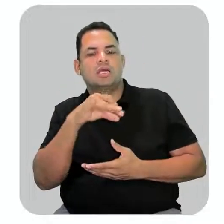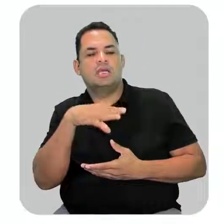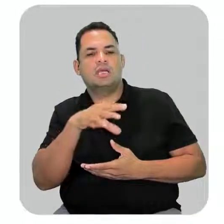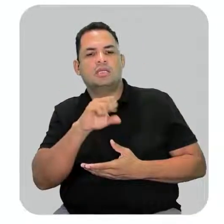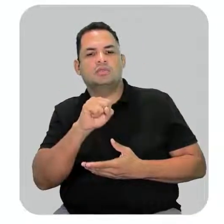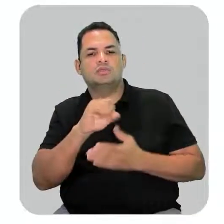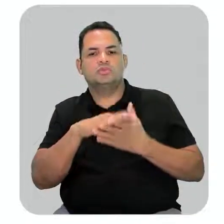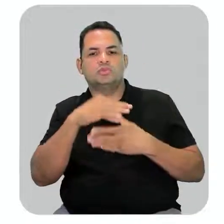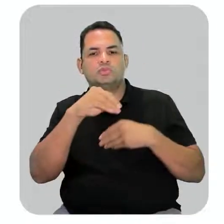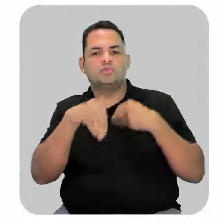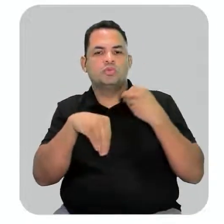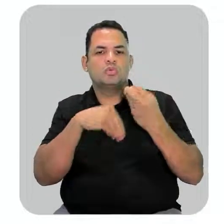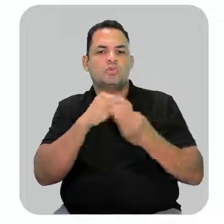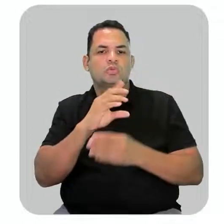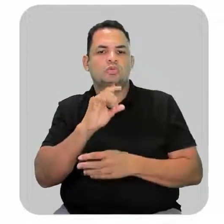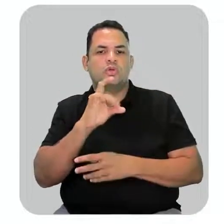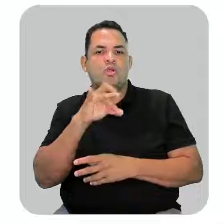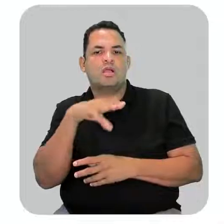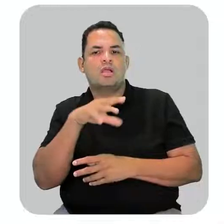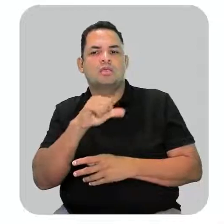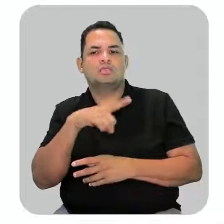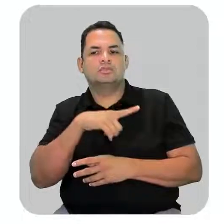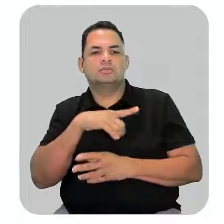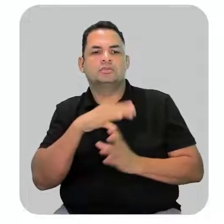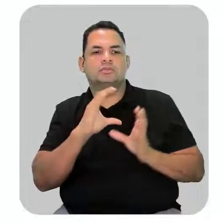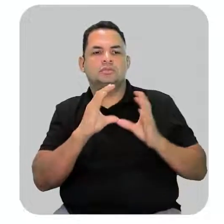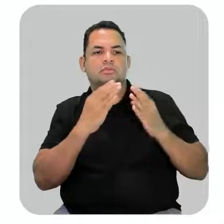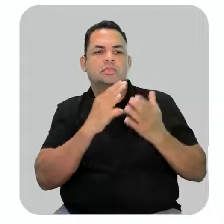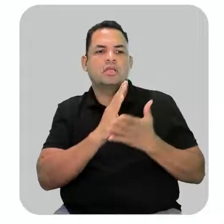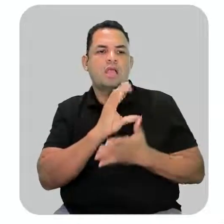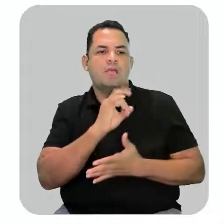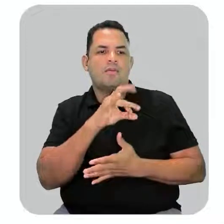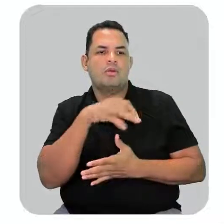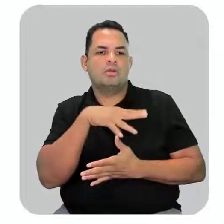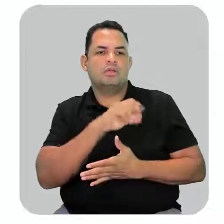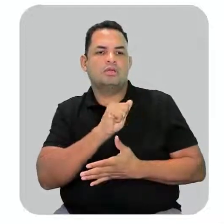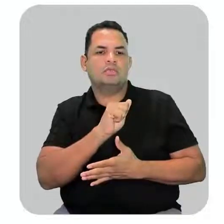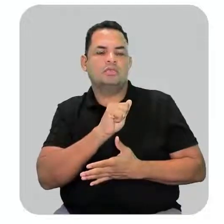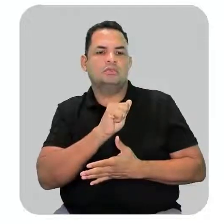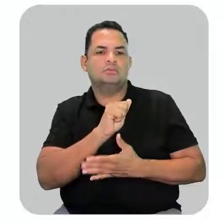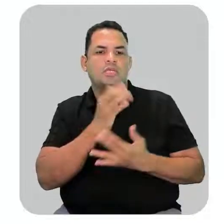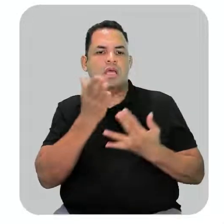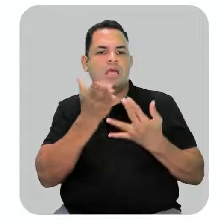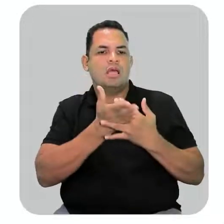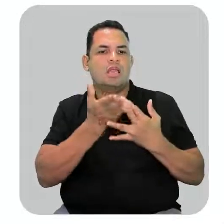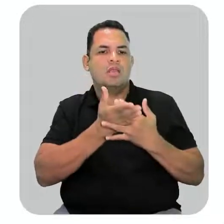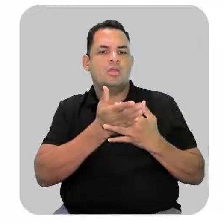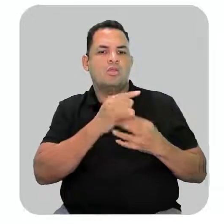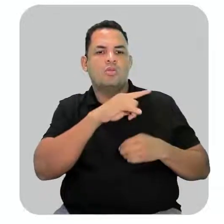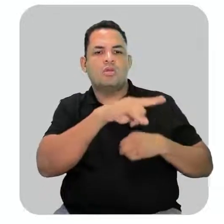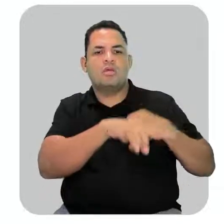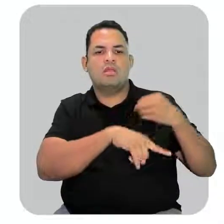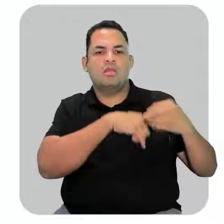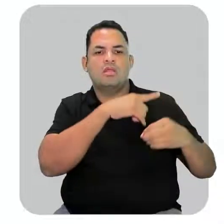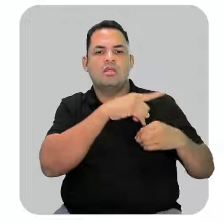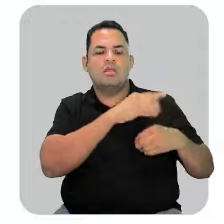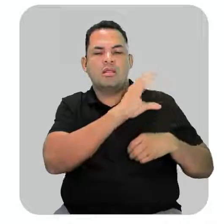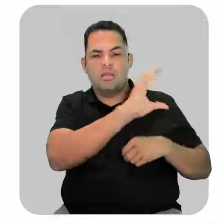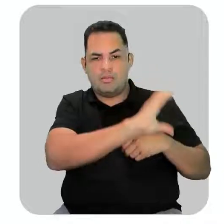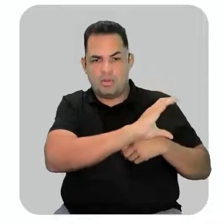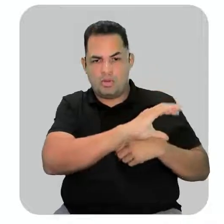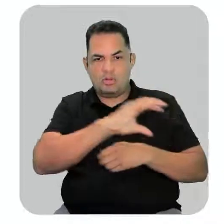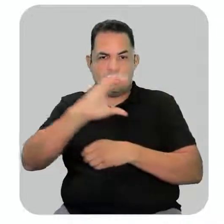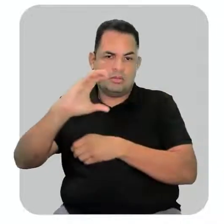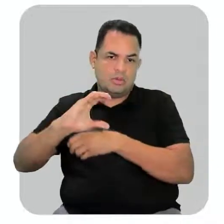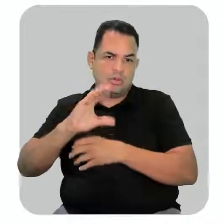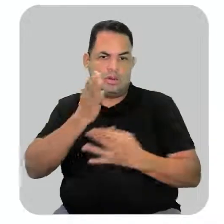todo composto orgânico, que possui o grupo carbonila entre dois átomos de carbono. Então a gente